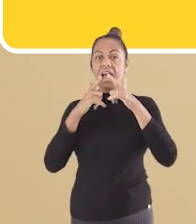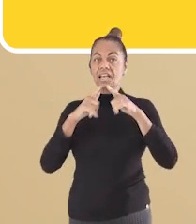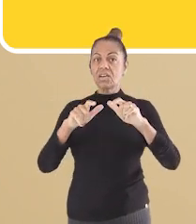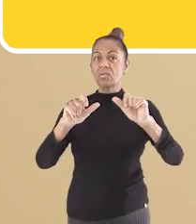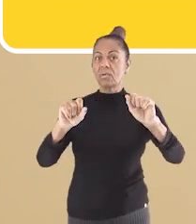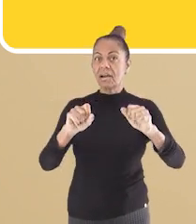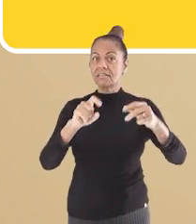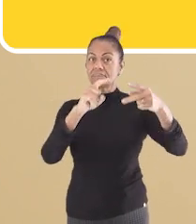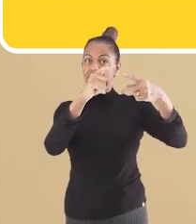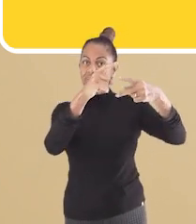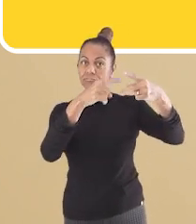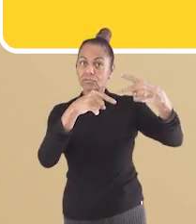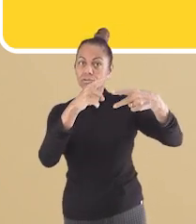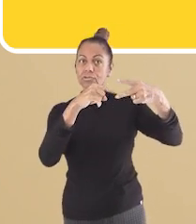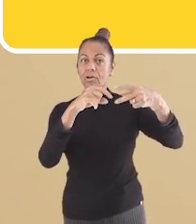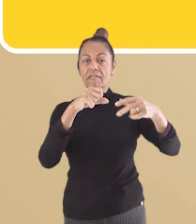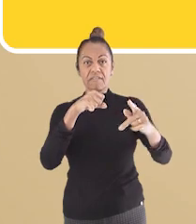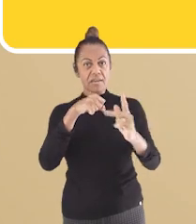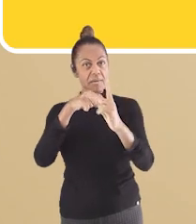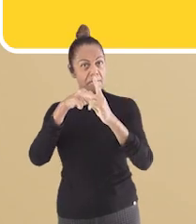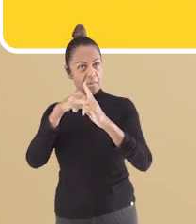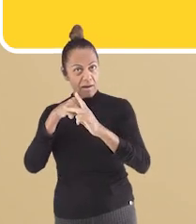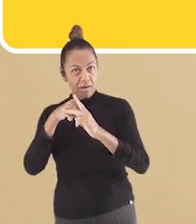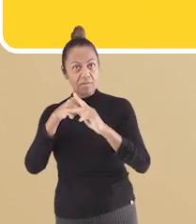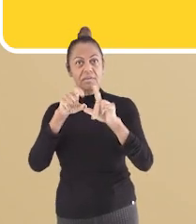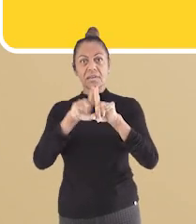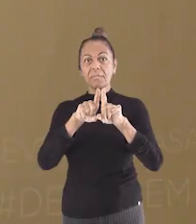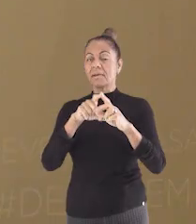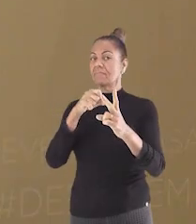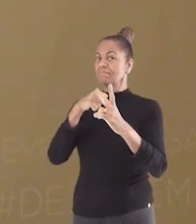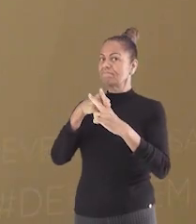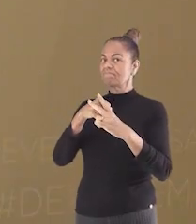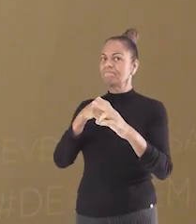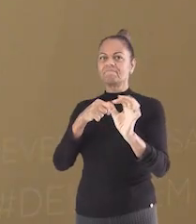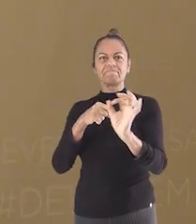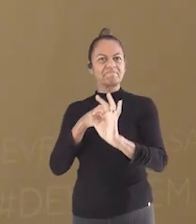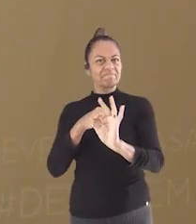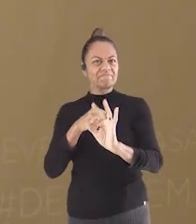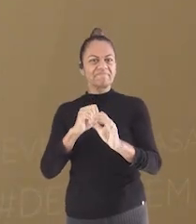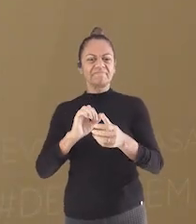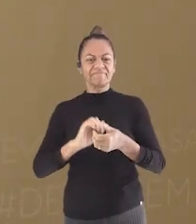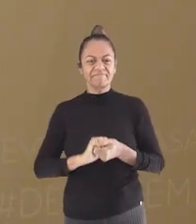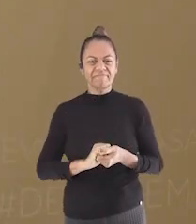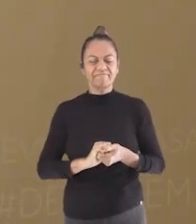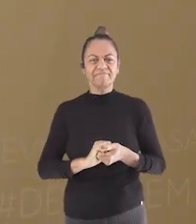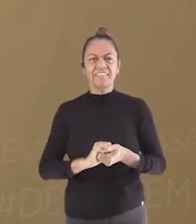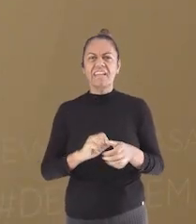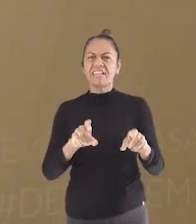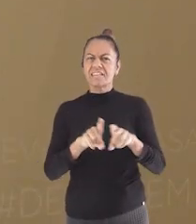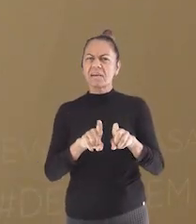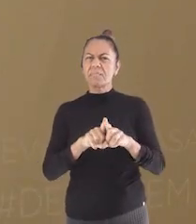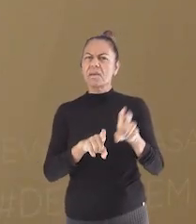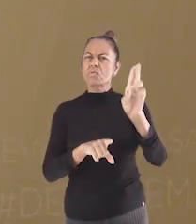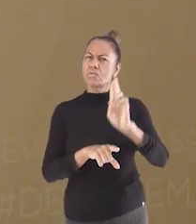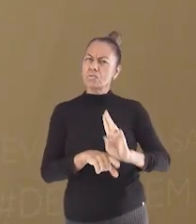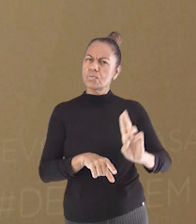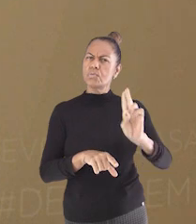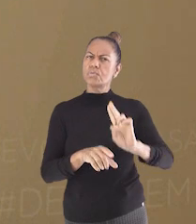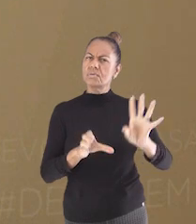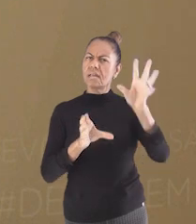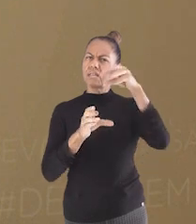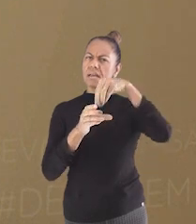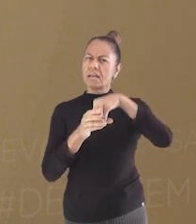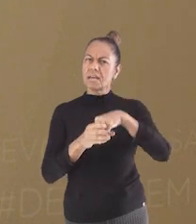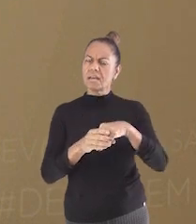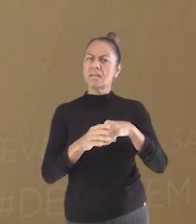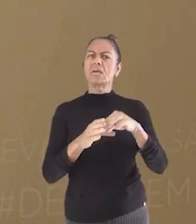também traz uma linguagem mista ou híbrida. Além do tipo de linguagem, um dos recursos